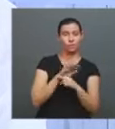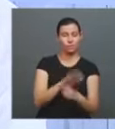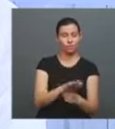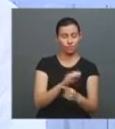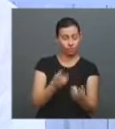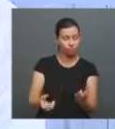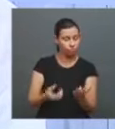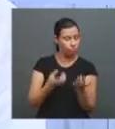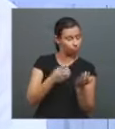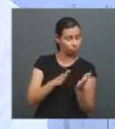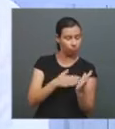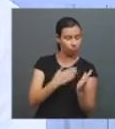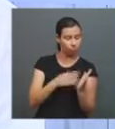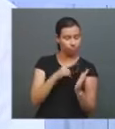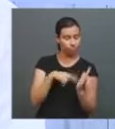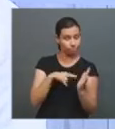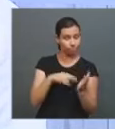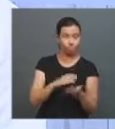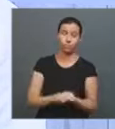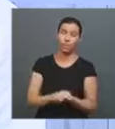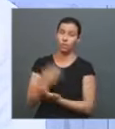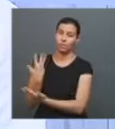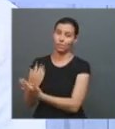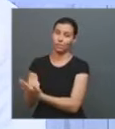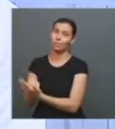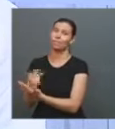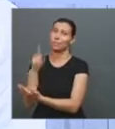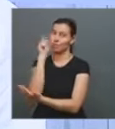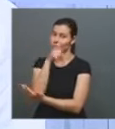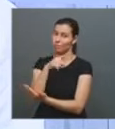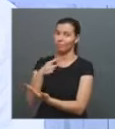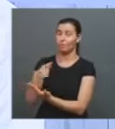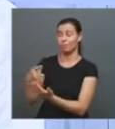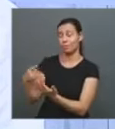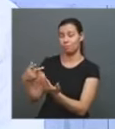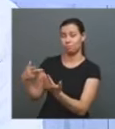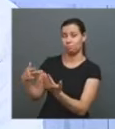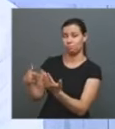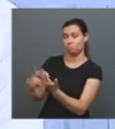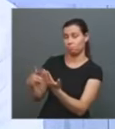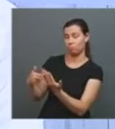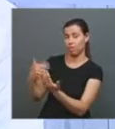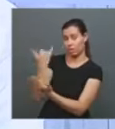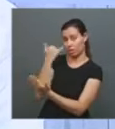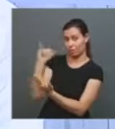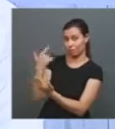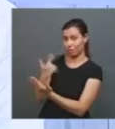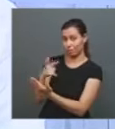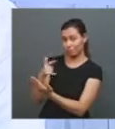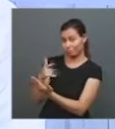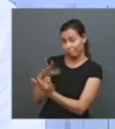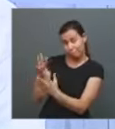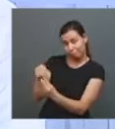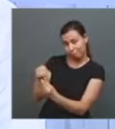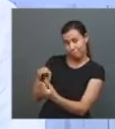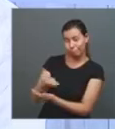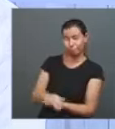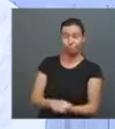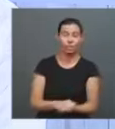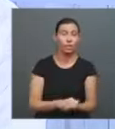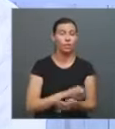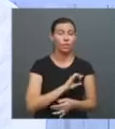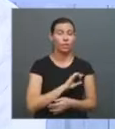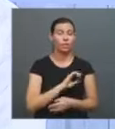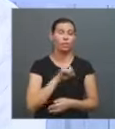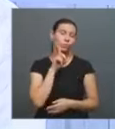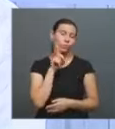né? E o digital já é um pouco mais complicado, né? Mas cada dia está mais fácil, né? Então, você tem